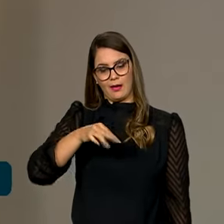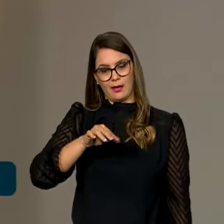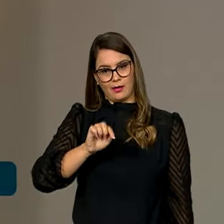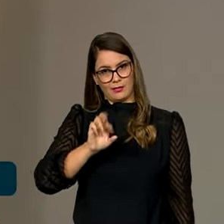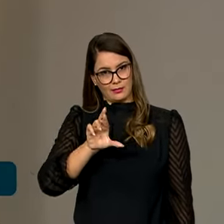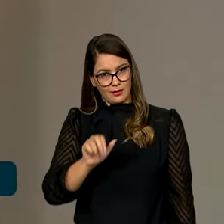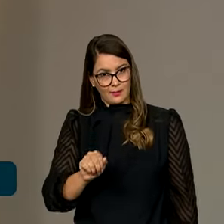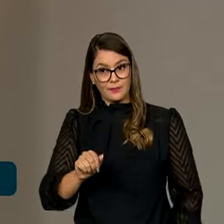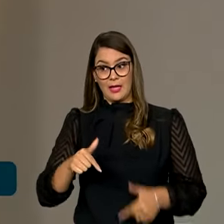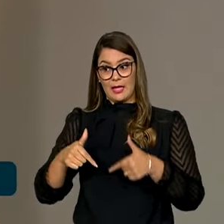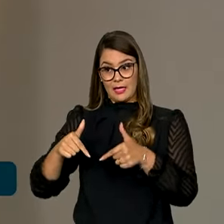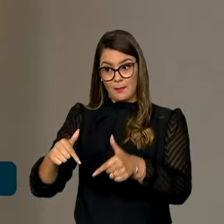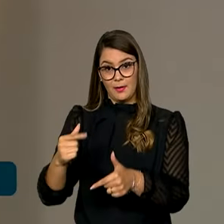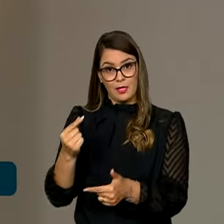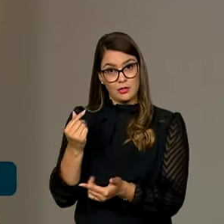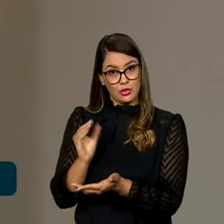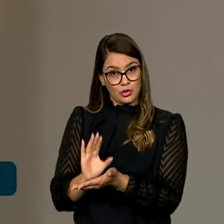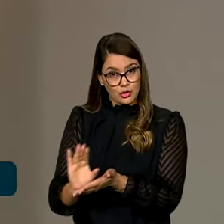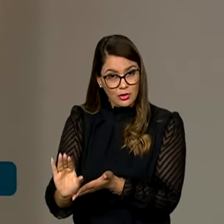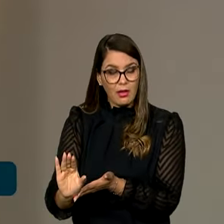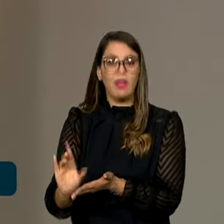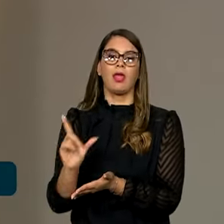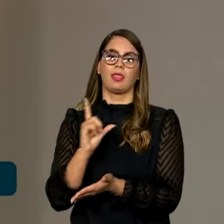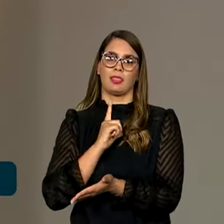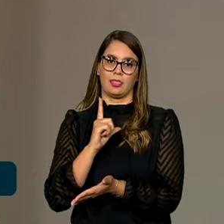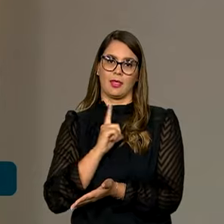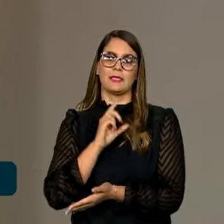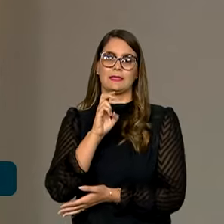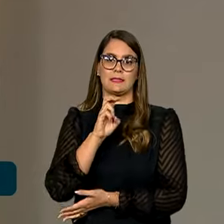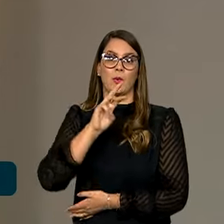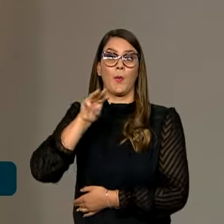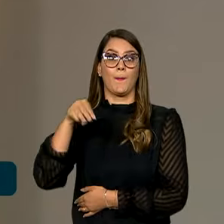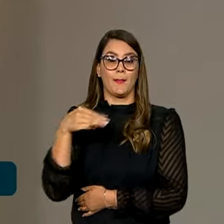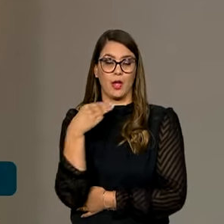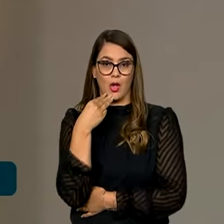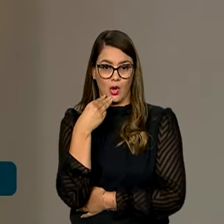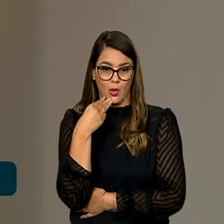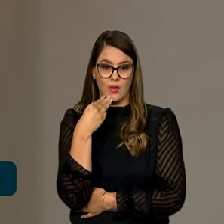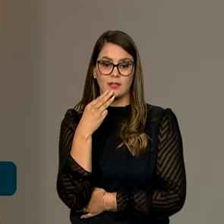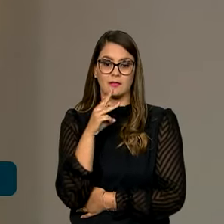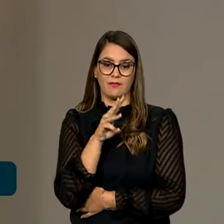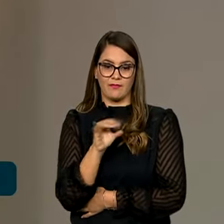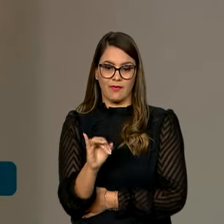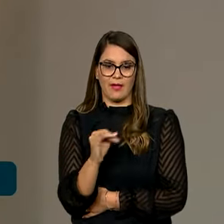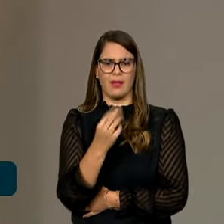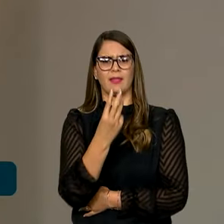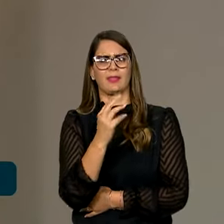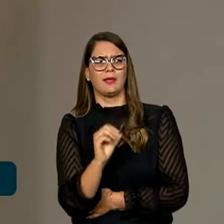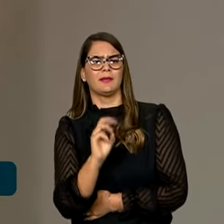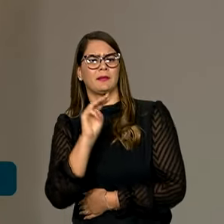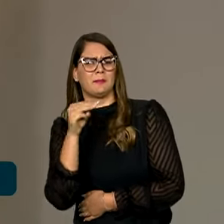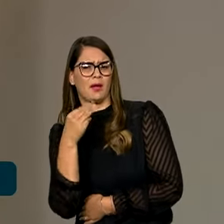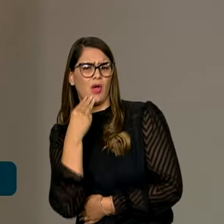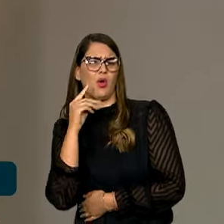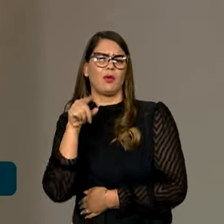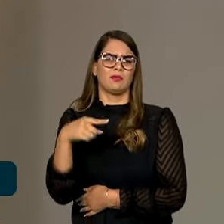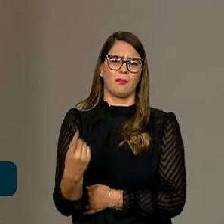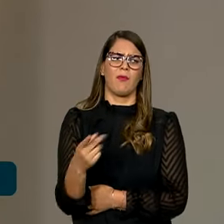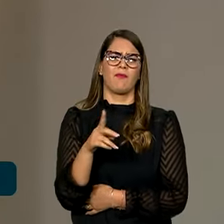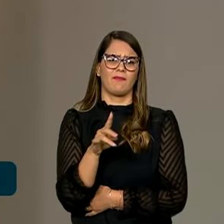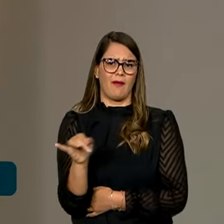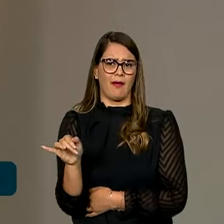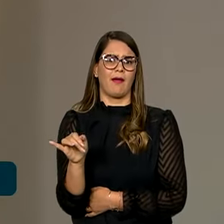a aplicação desse recurso tem desses 5 milhões, que serão 30 milhões. E depois a vai, inclusive,